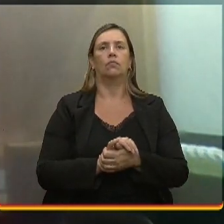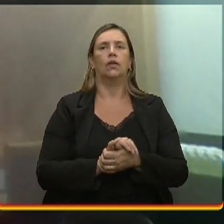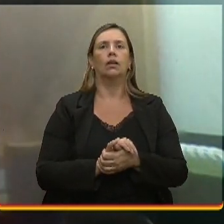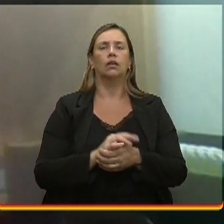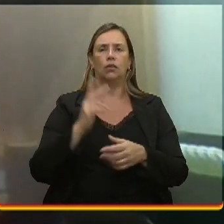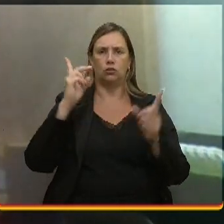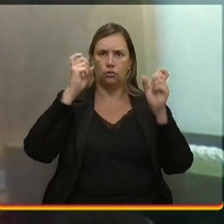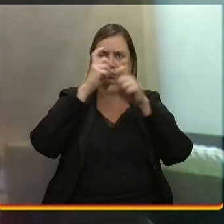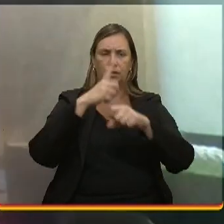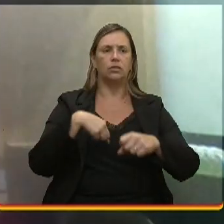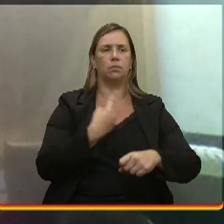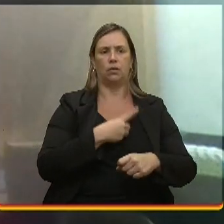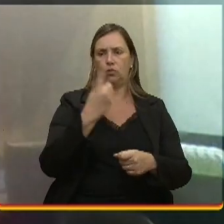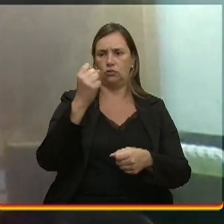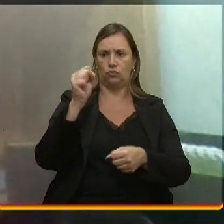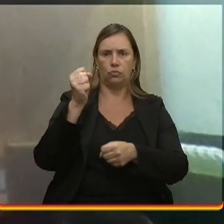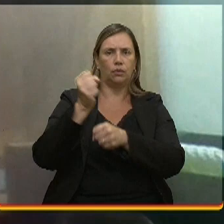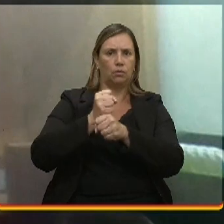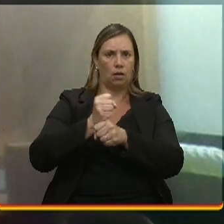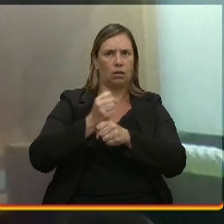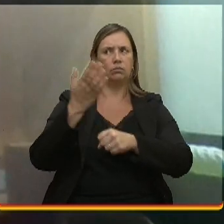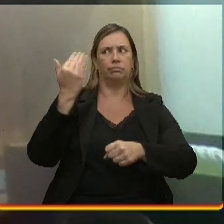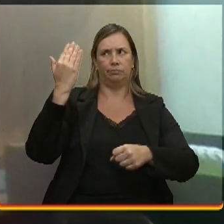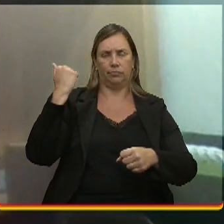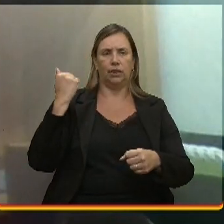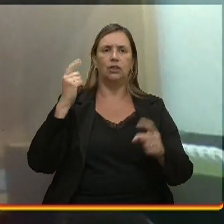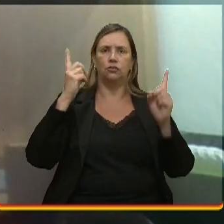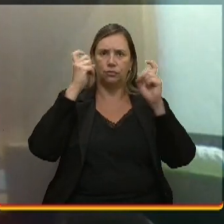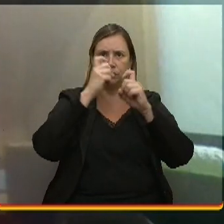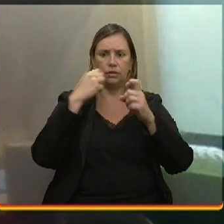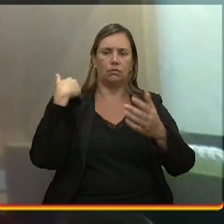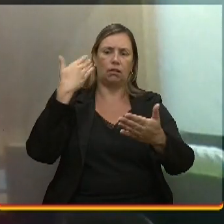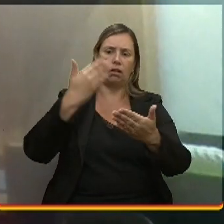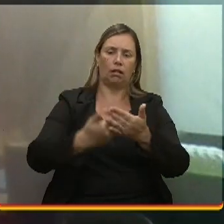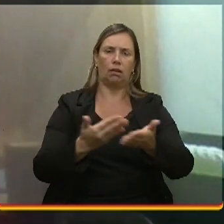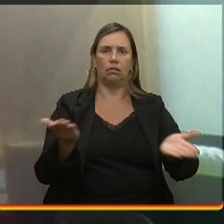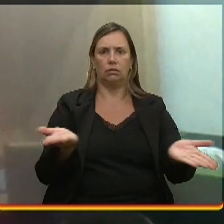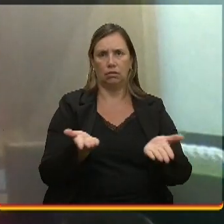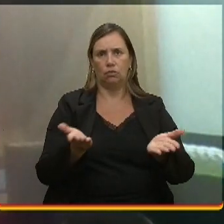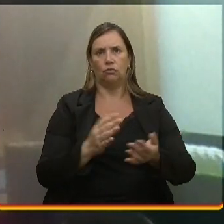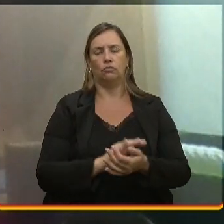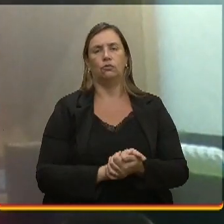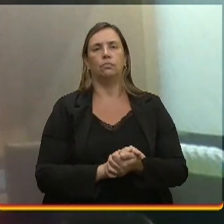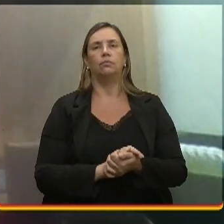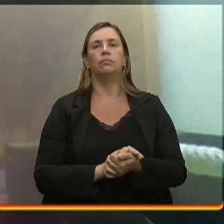Dezoito anos atrás. Ainda hoje é difícil. Tem muitos desafios a serem cumpridos.